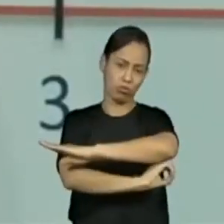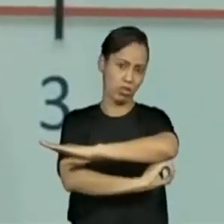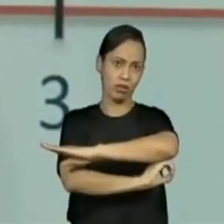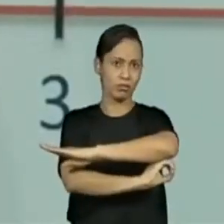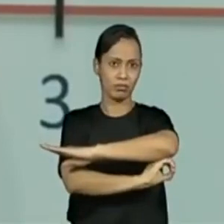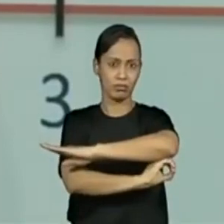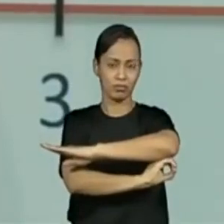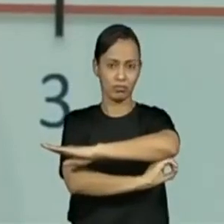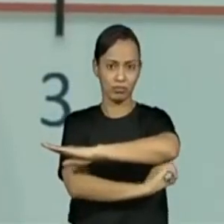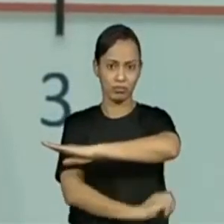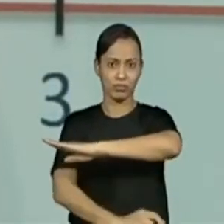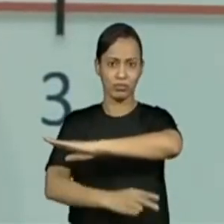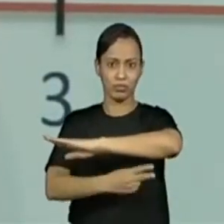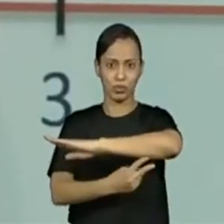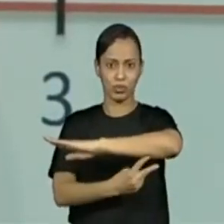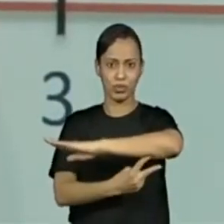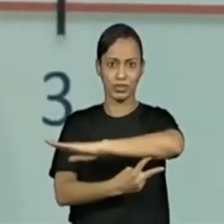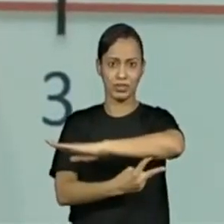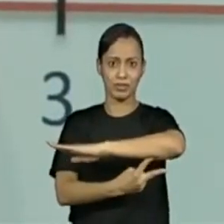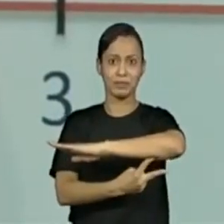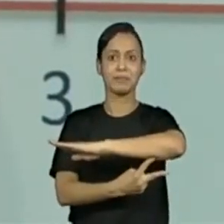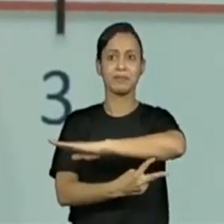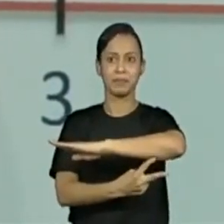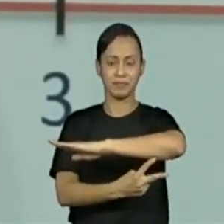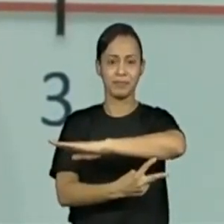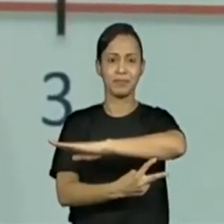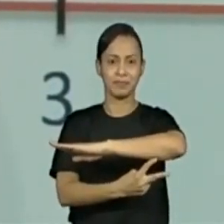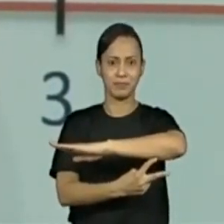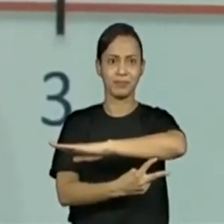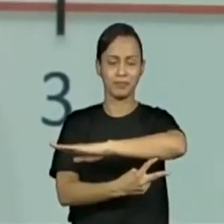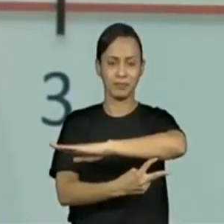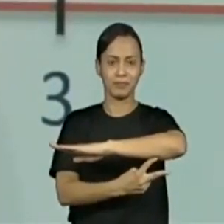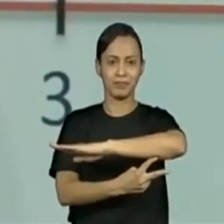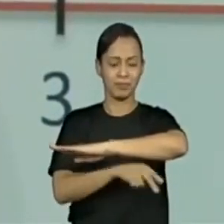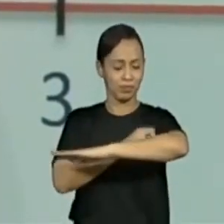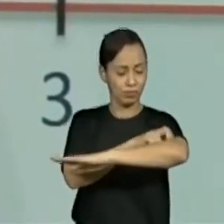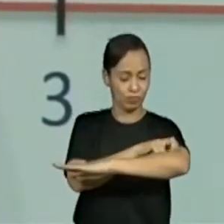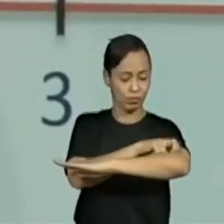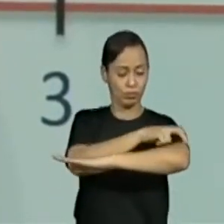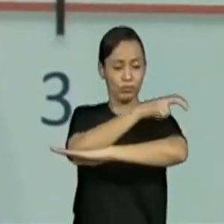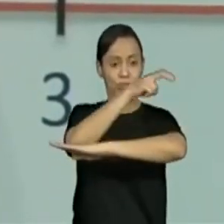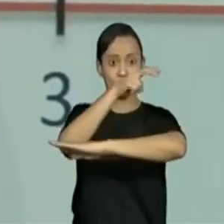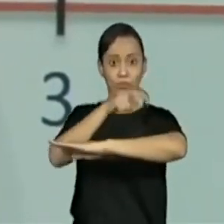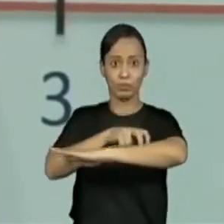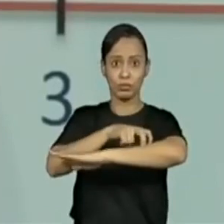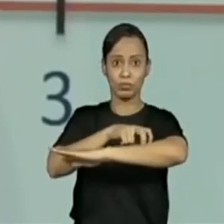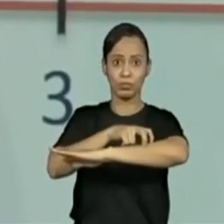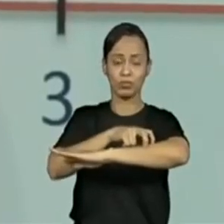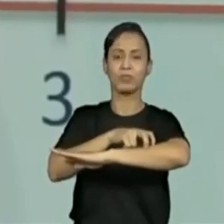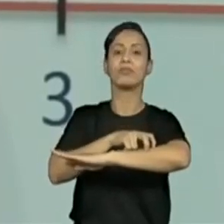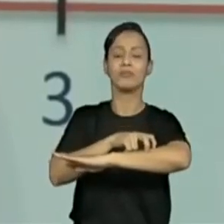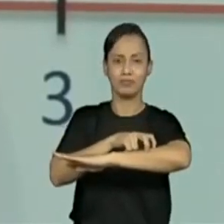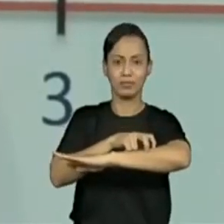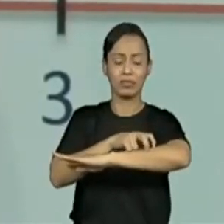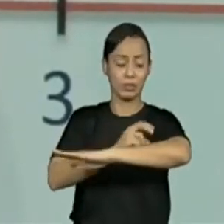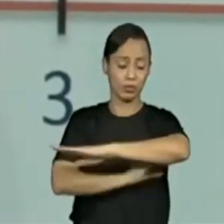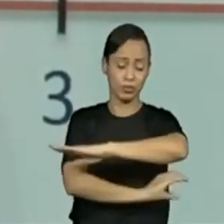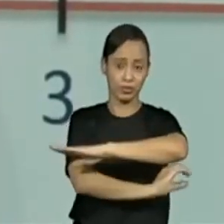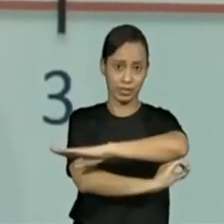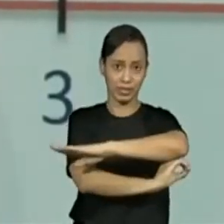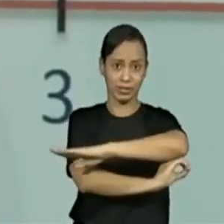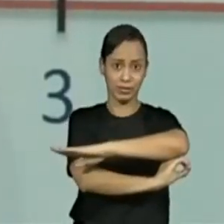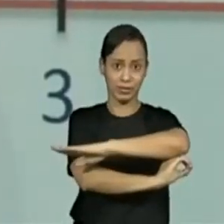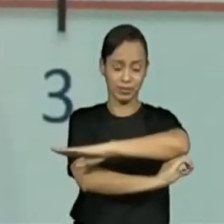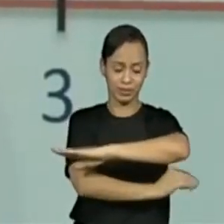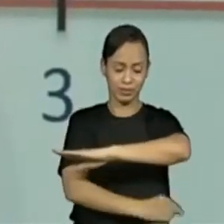Foi até o número? Número 2. Até o número 2. Então, ao número 0 se